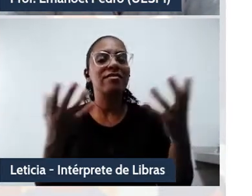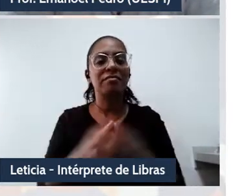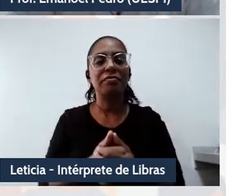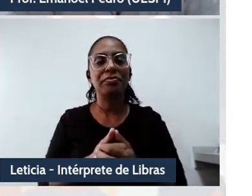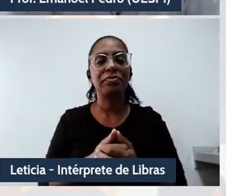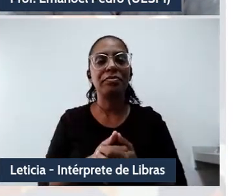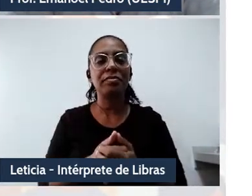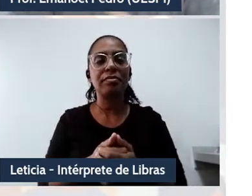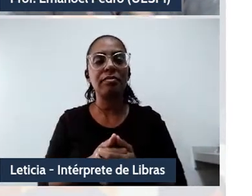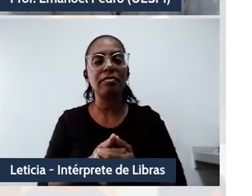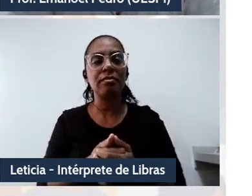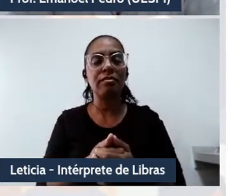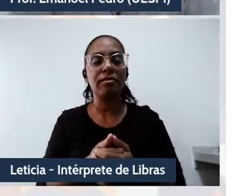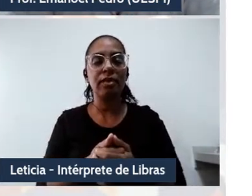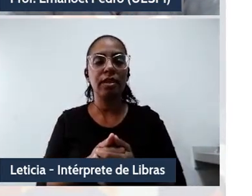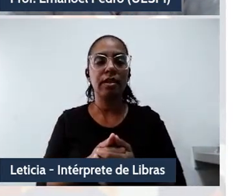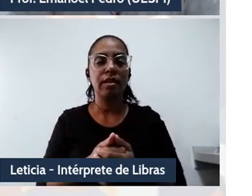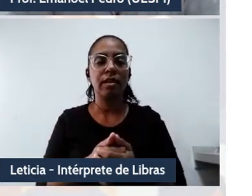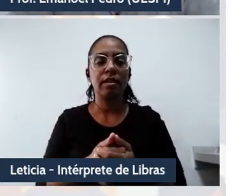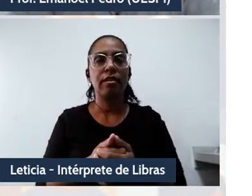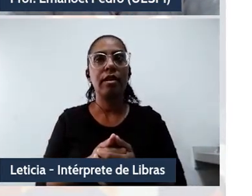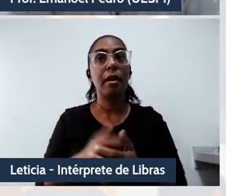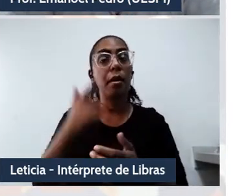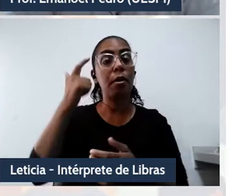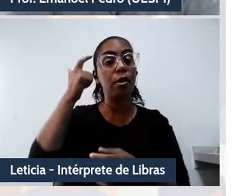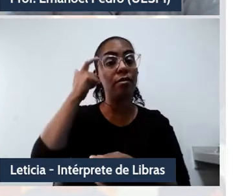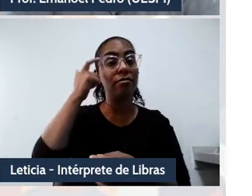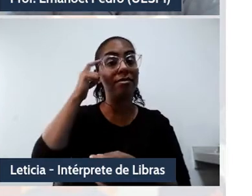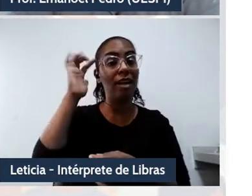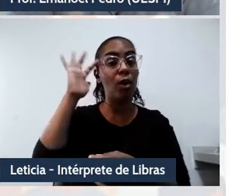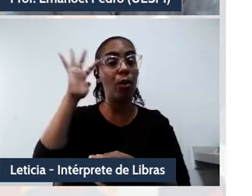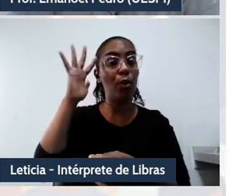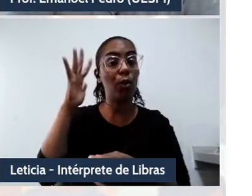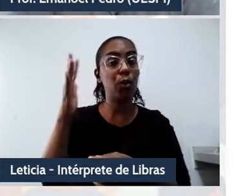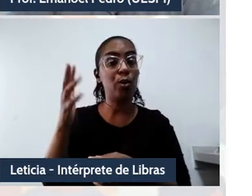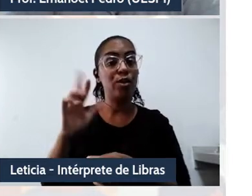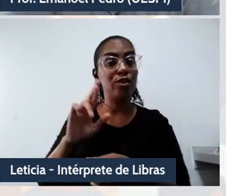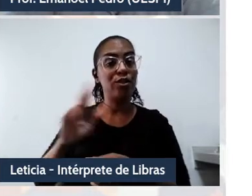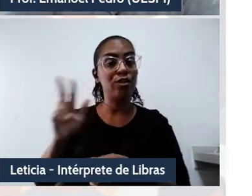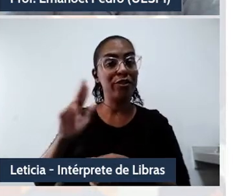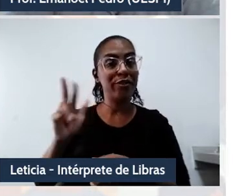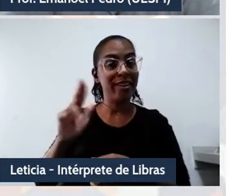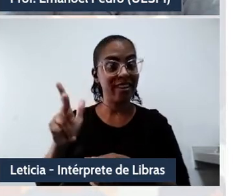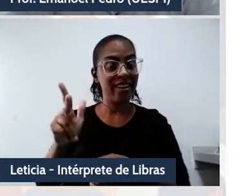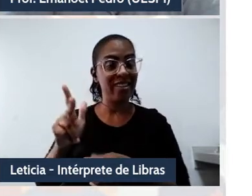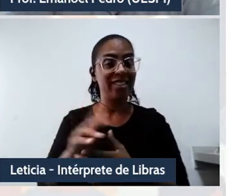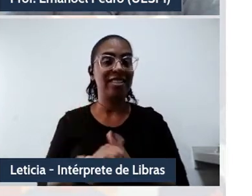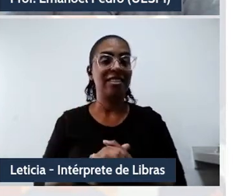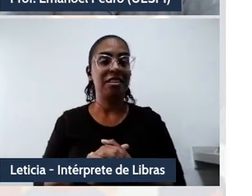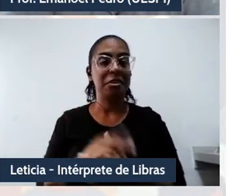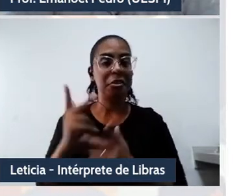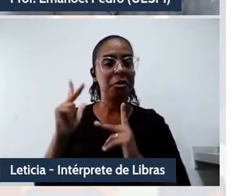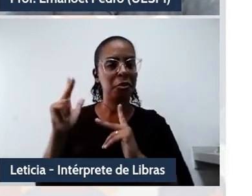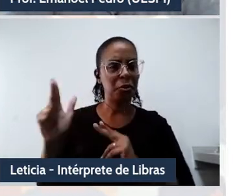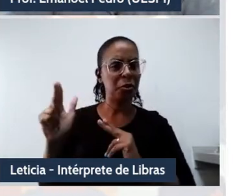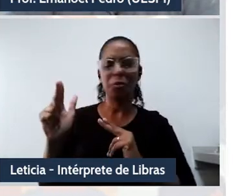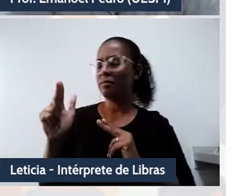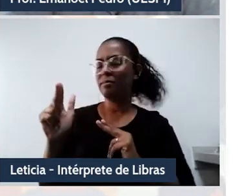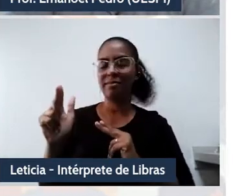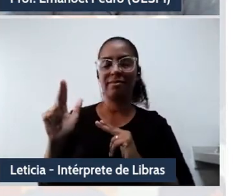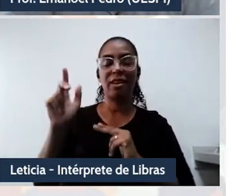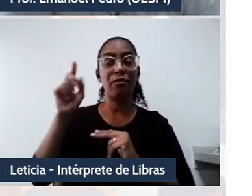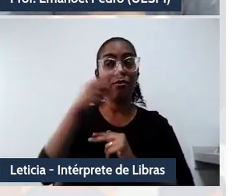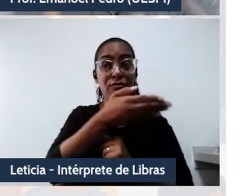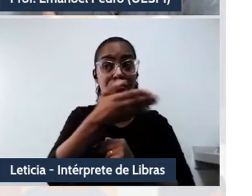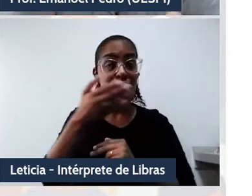vocês como indicação de um novo pensar, sobretudo quando me recordo do que disse ainda pouco sobre a noção